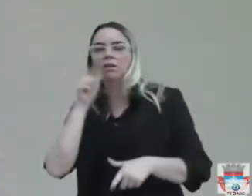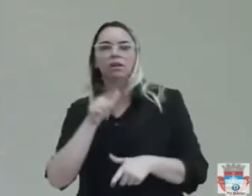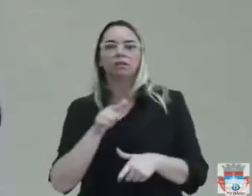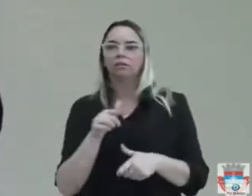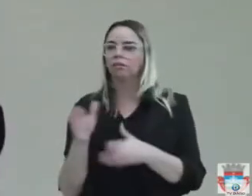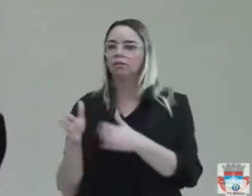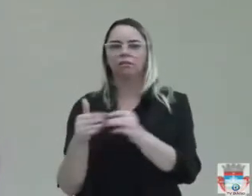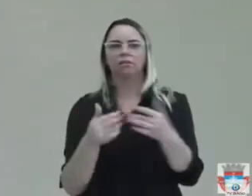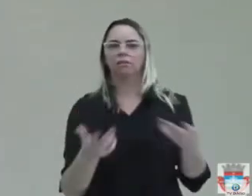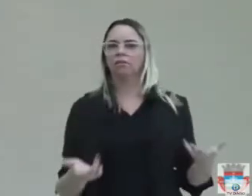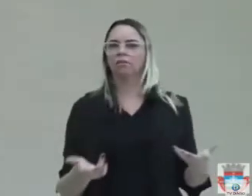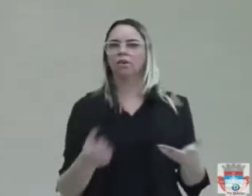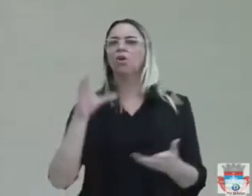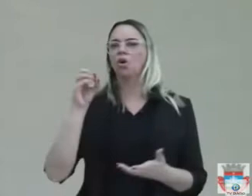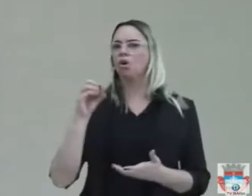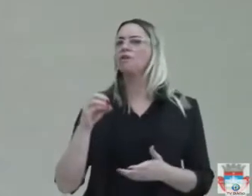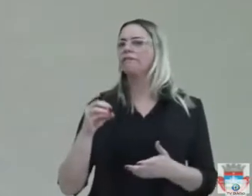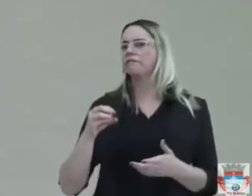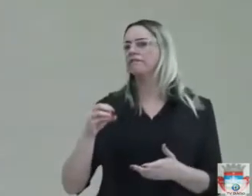O convênio existe.